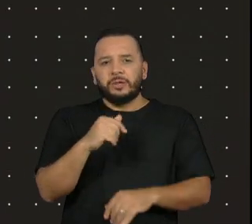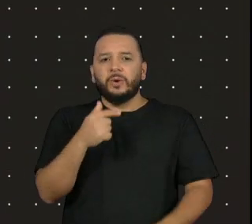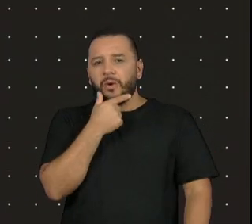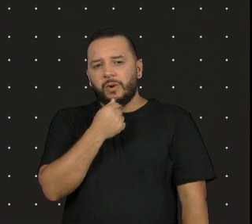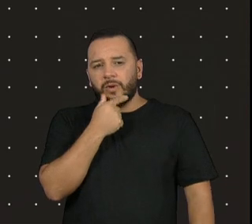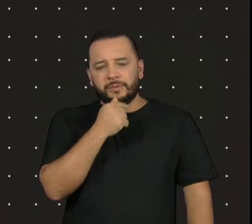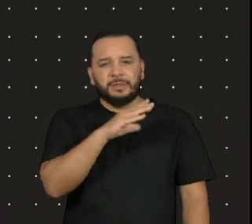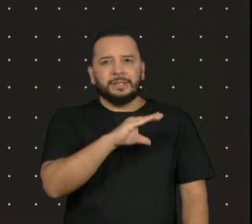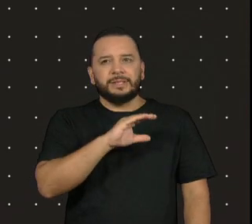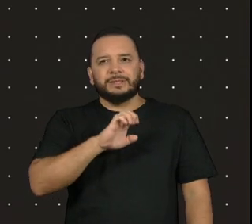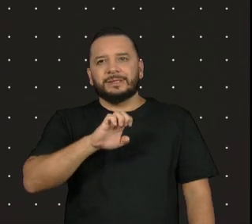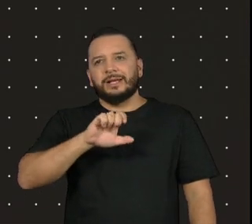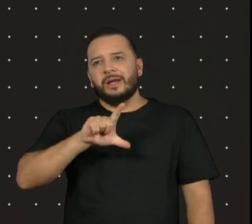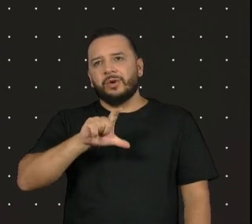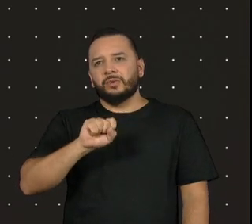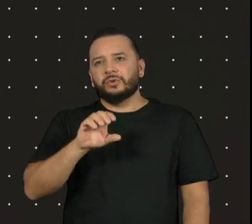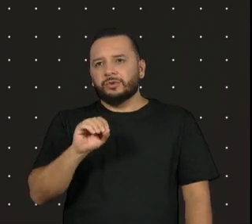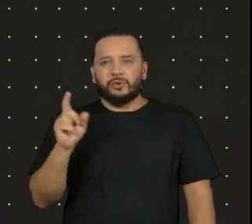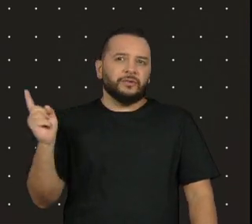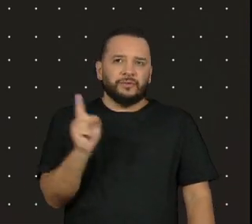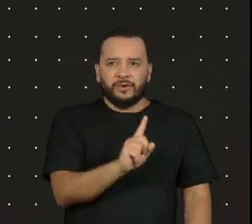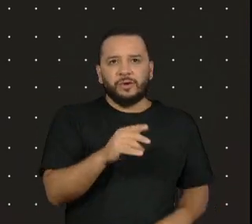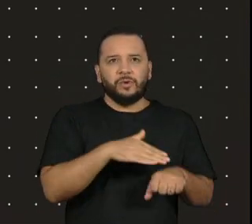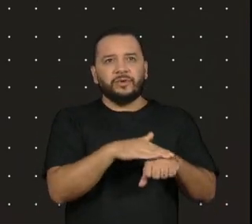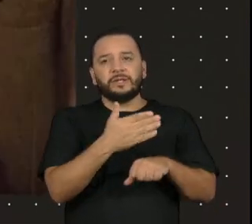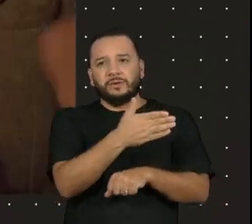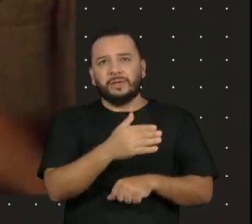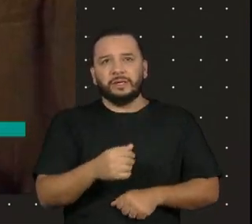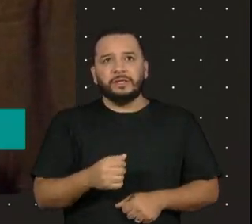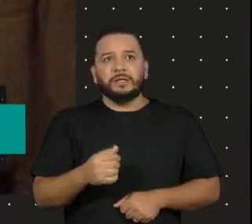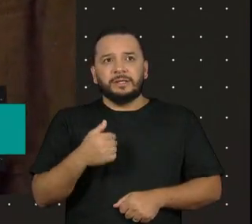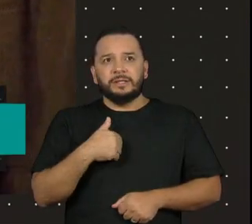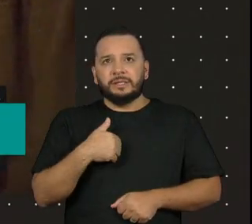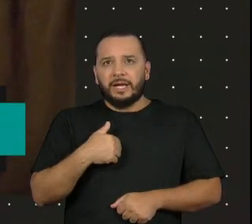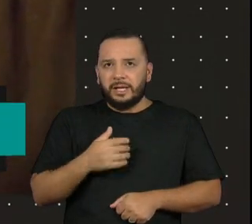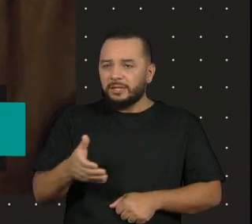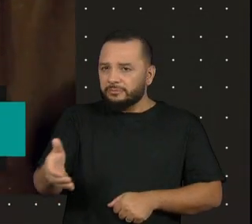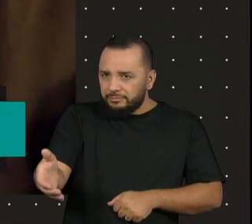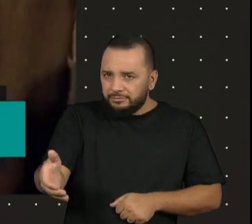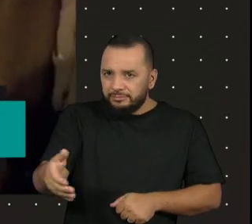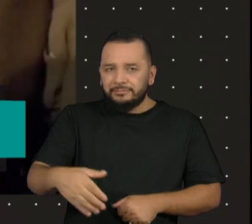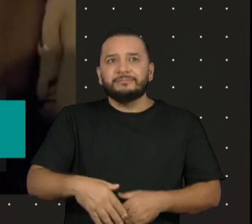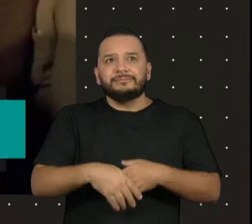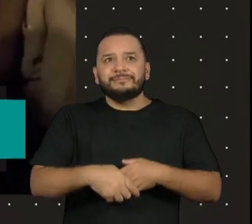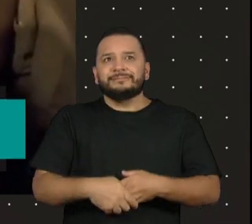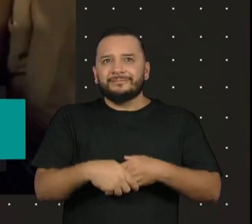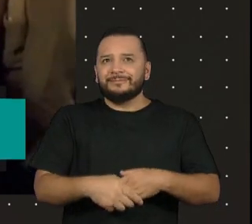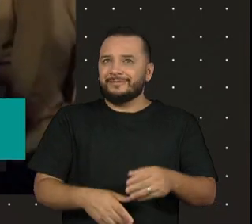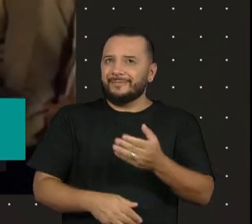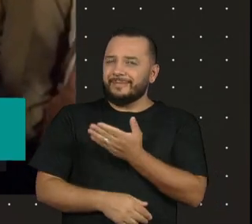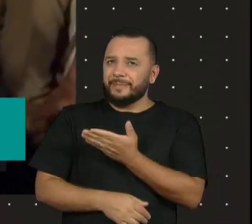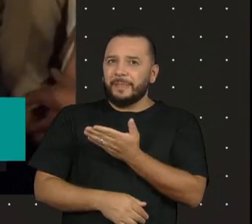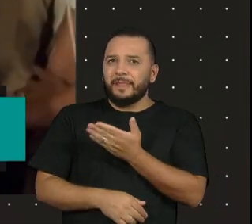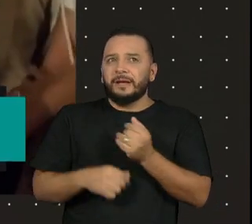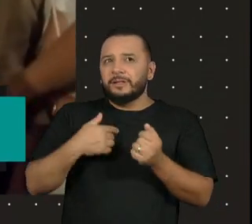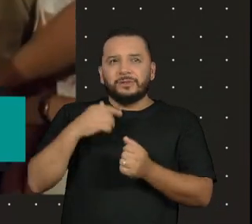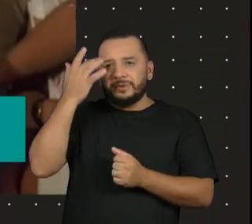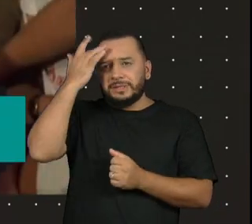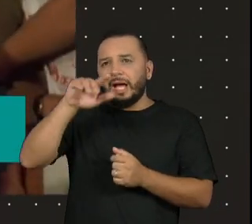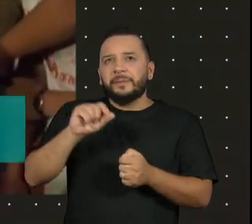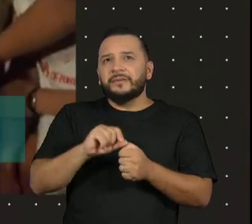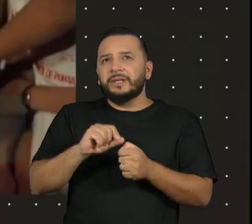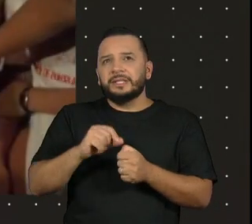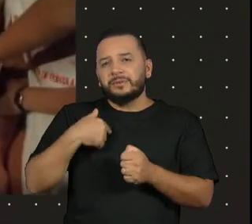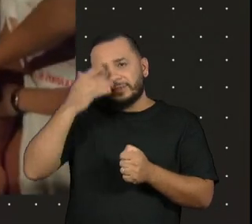para conversar com ele e ele dá a mão para o político. Então, o político não sabe o que fazer, não sabe se